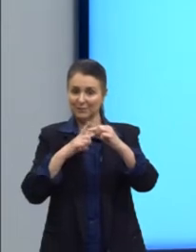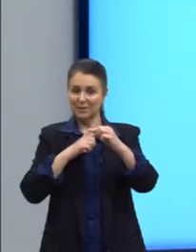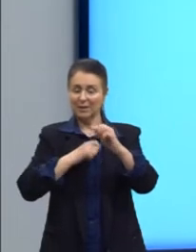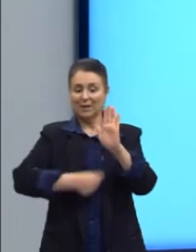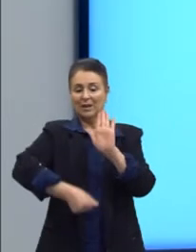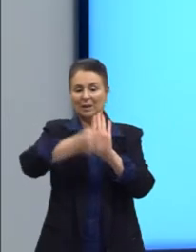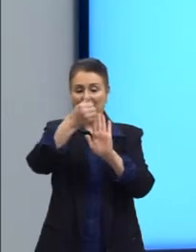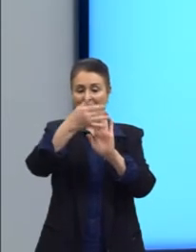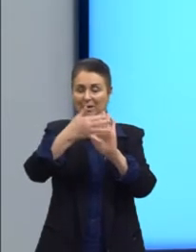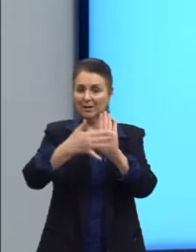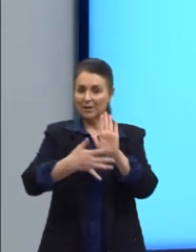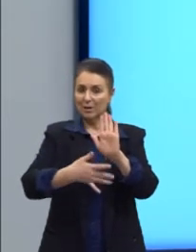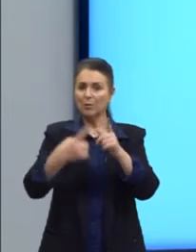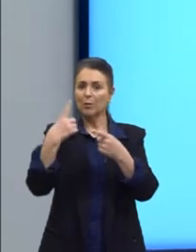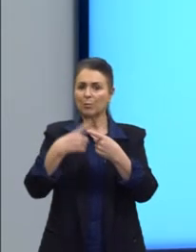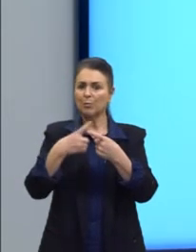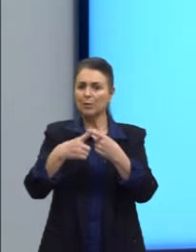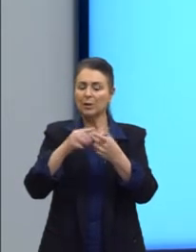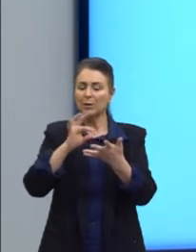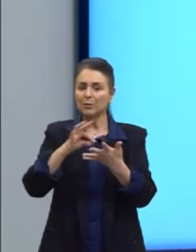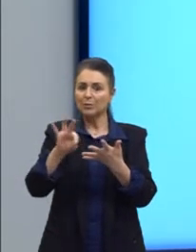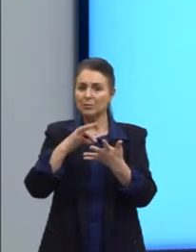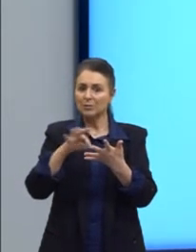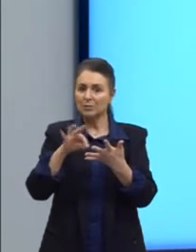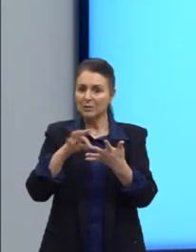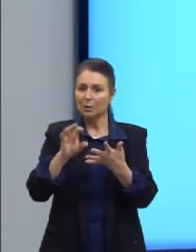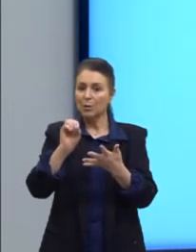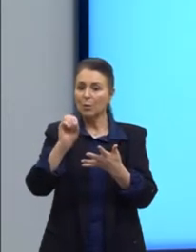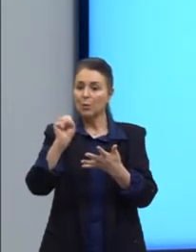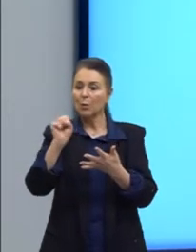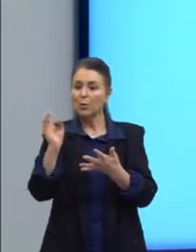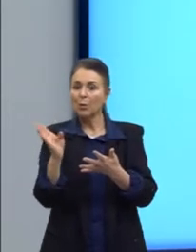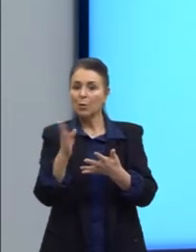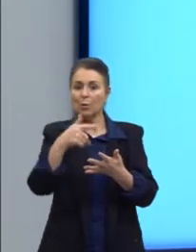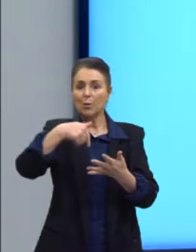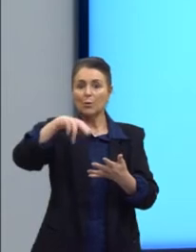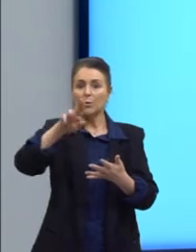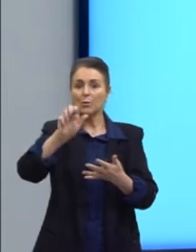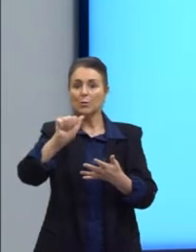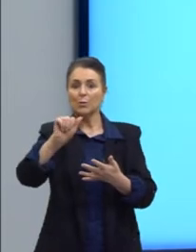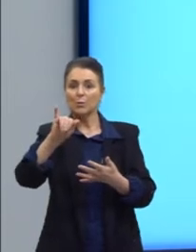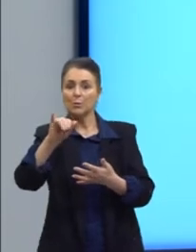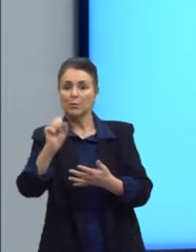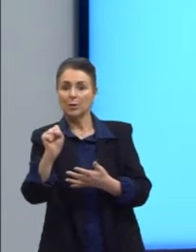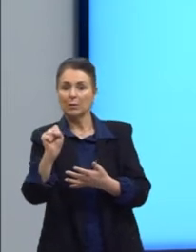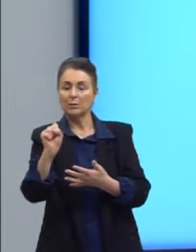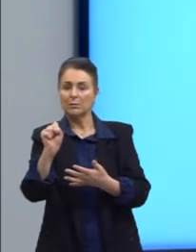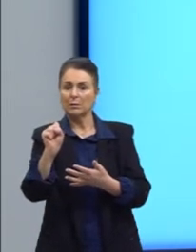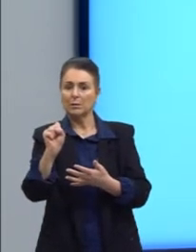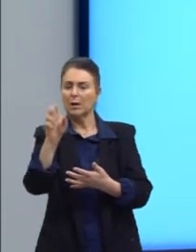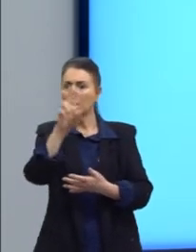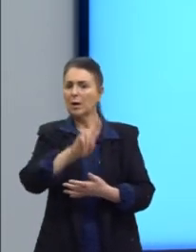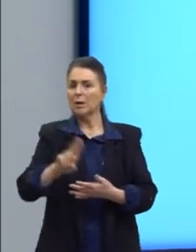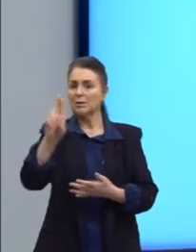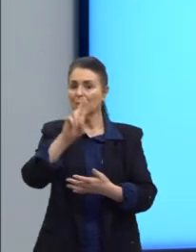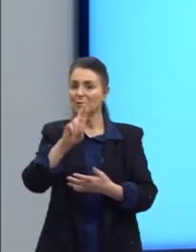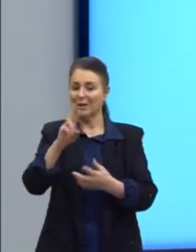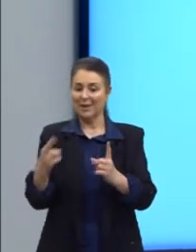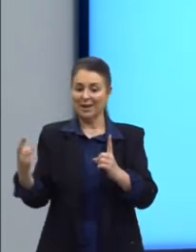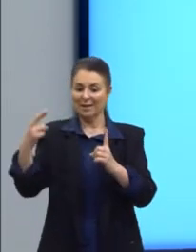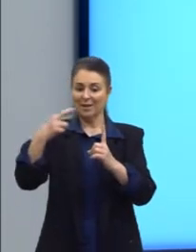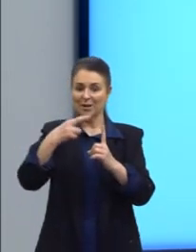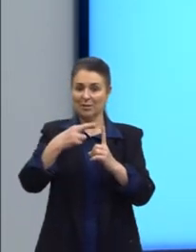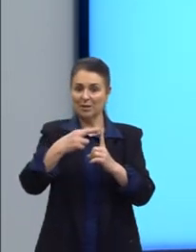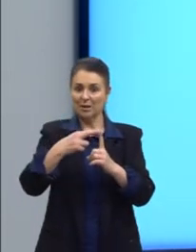descrição disso, do porquê do destaque de os quais. Os quais é usado para referenciar os menos